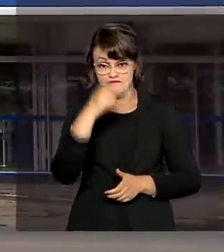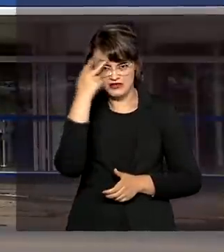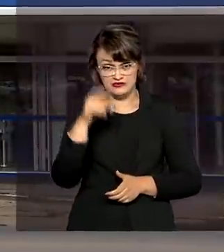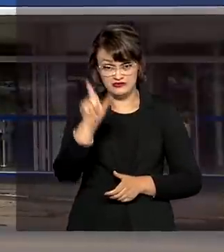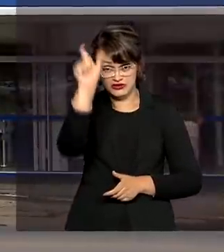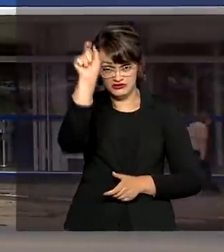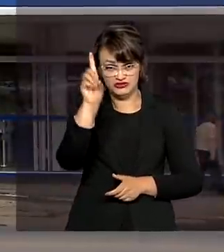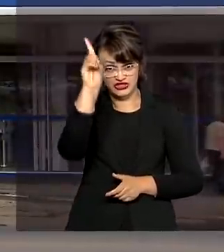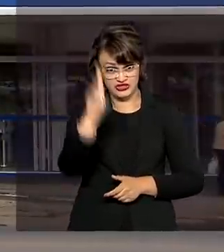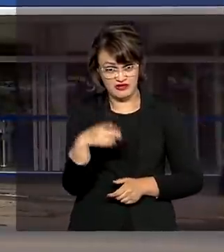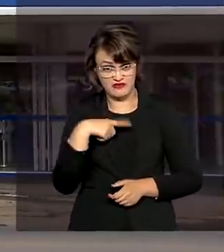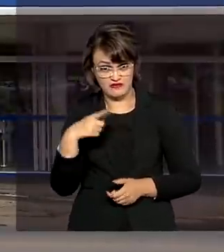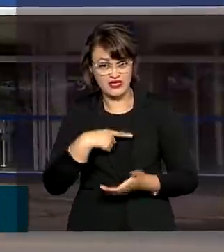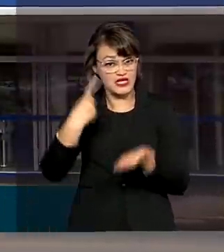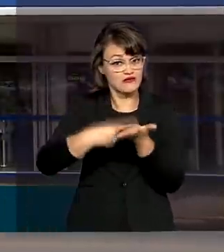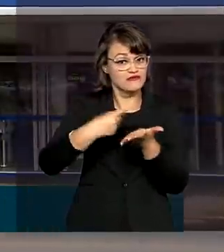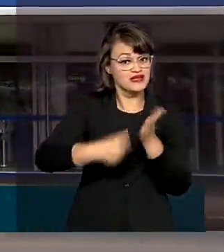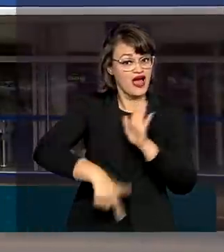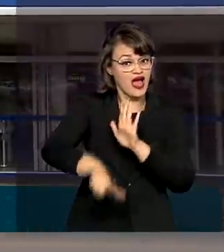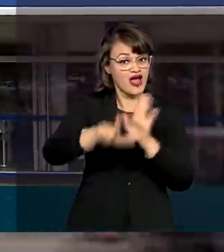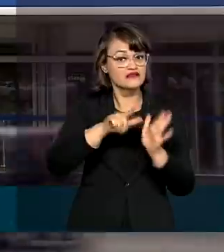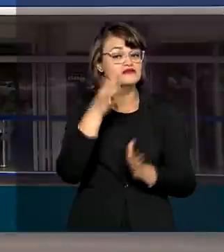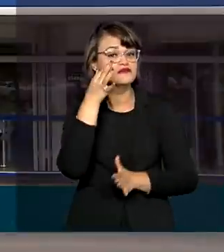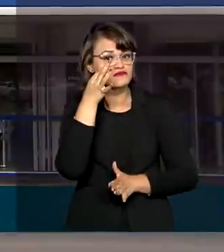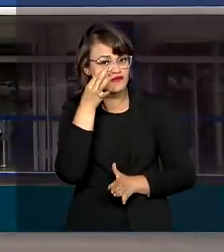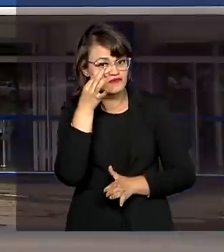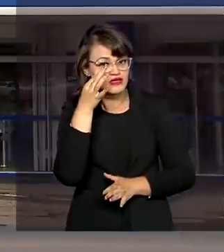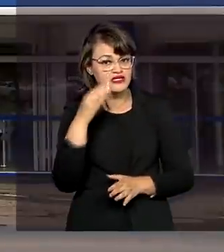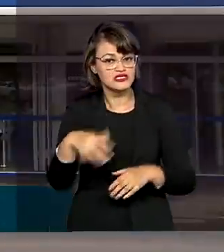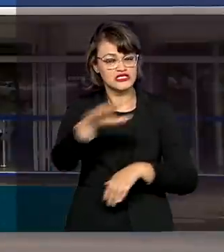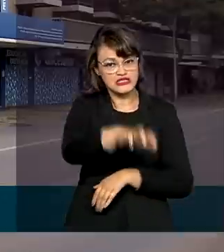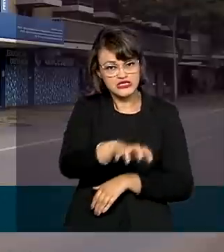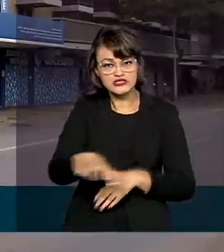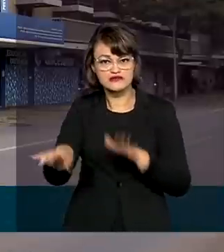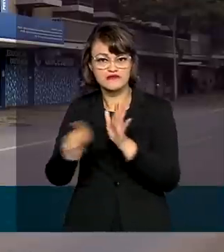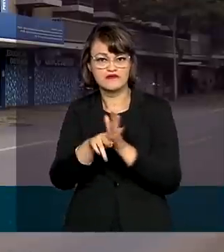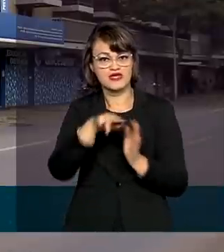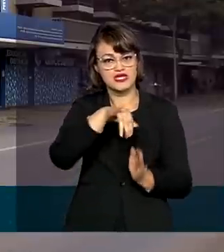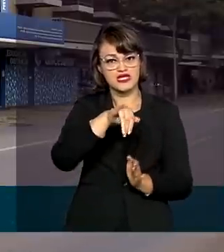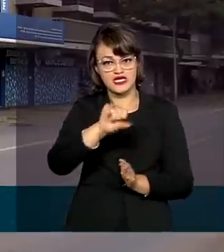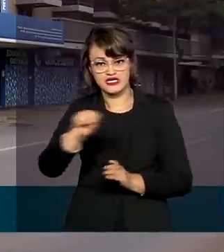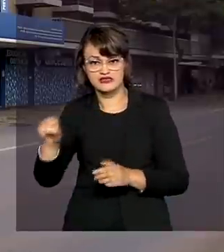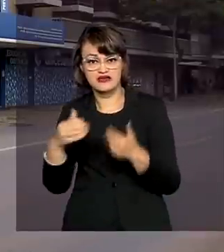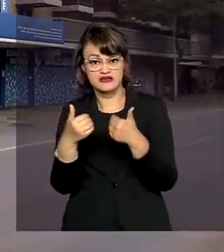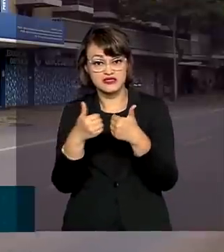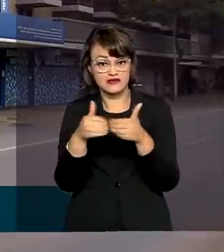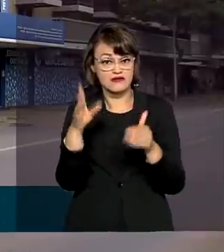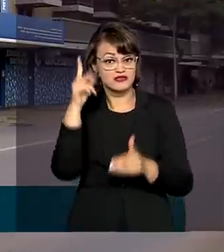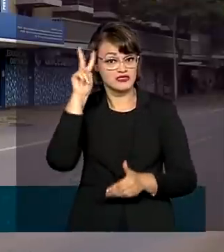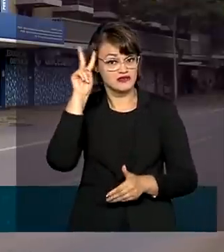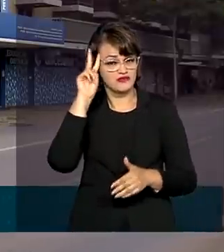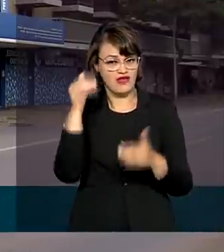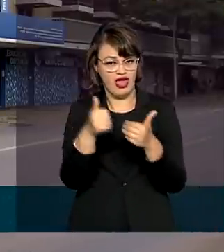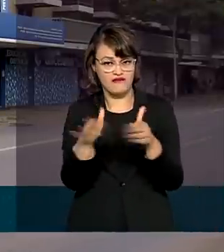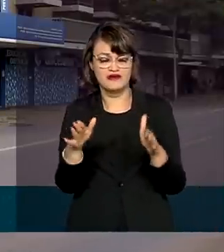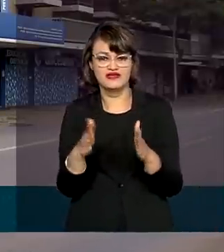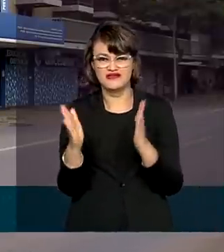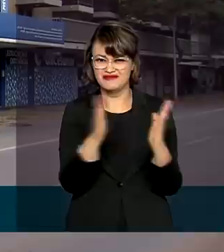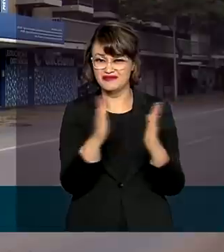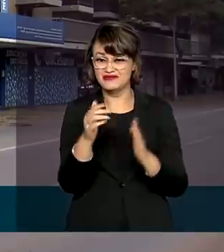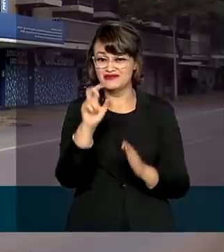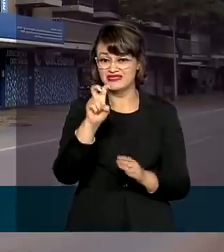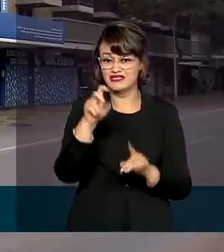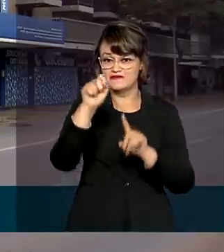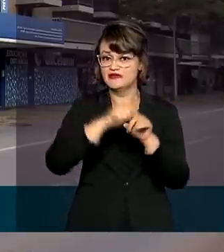fazer o agendamento prévio para ser atendido em uma das agências do INSS que reabrem nesta segunda-feira, depois de mais de